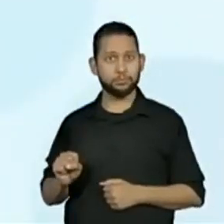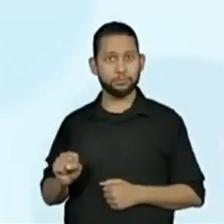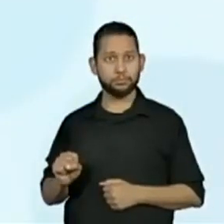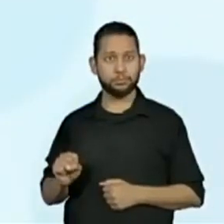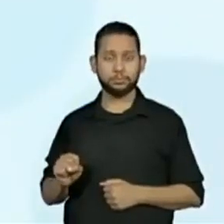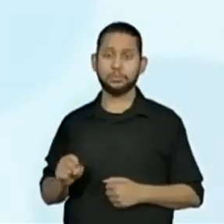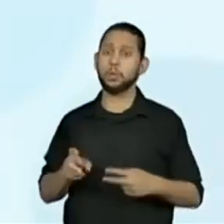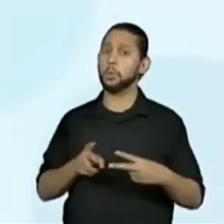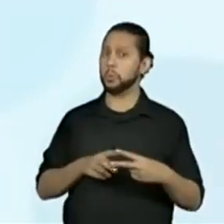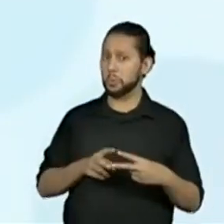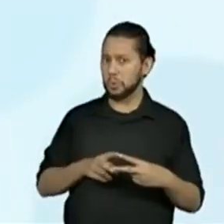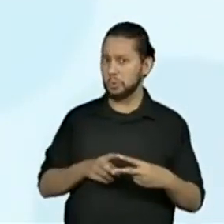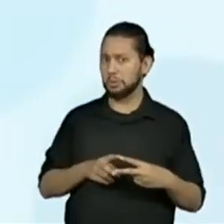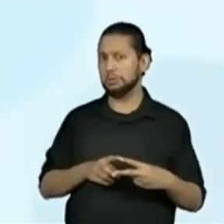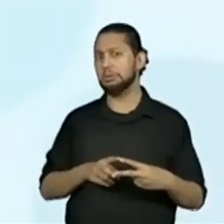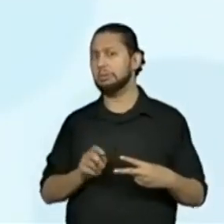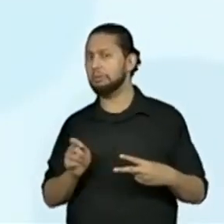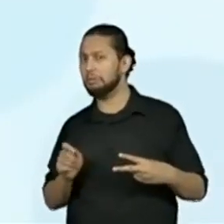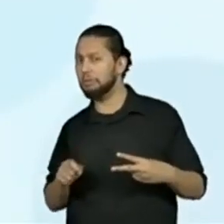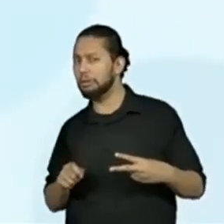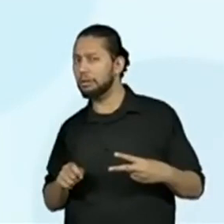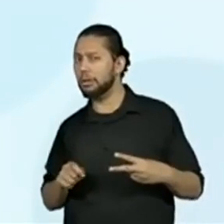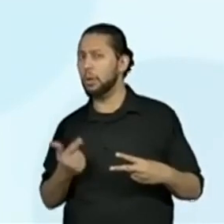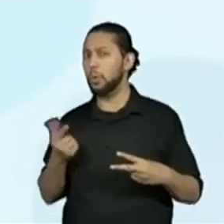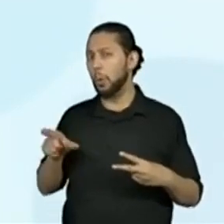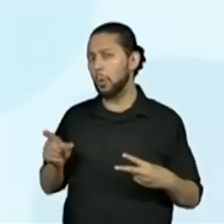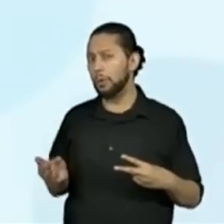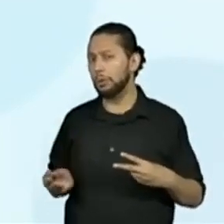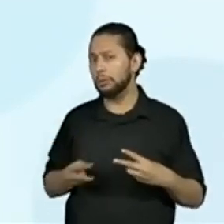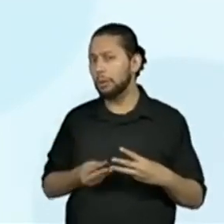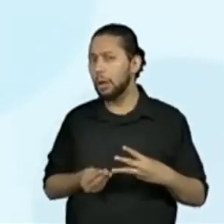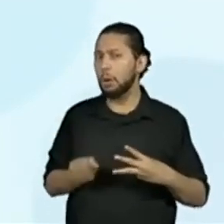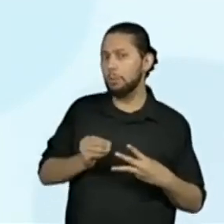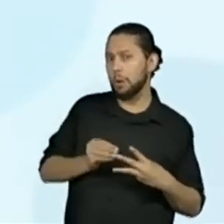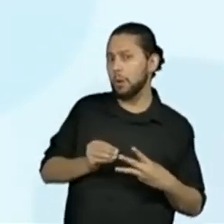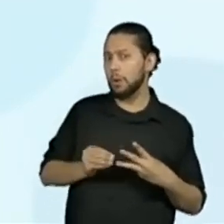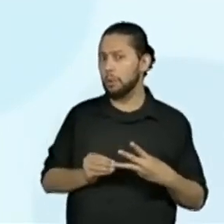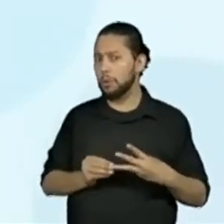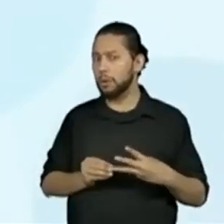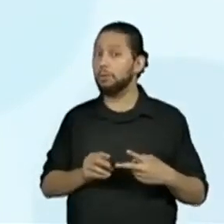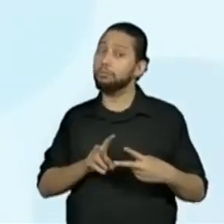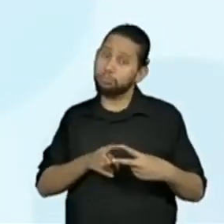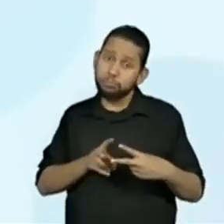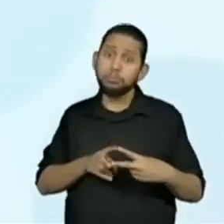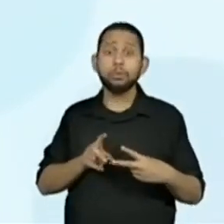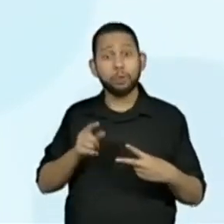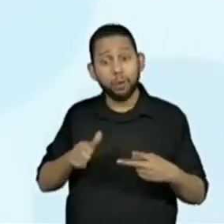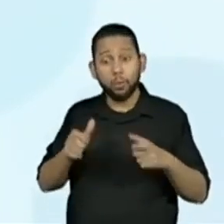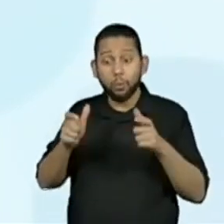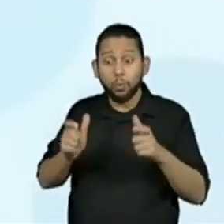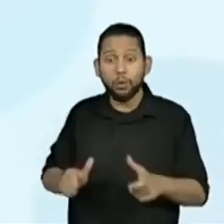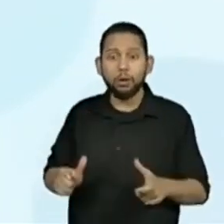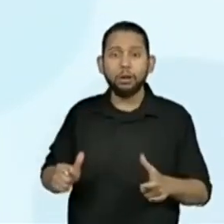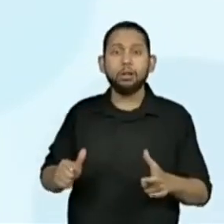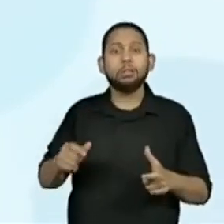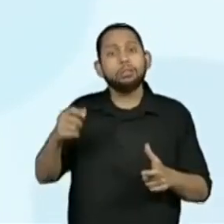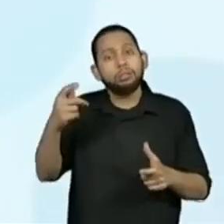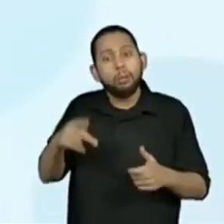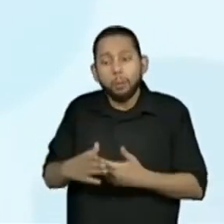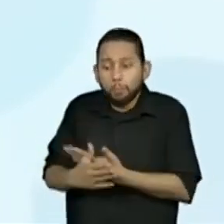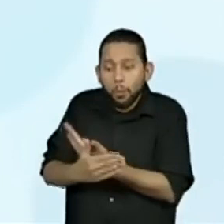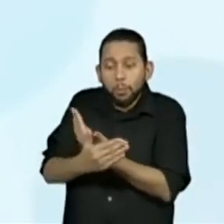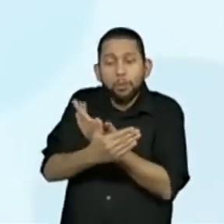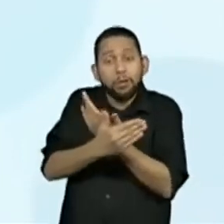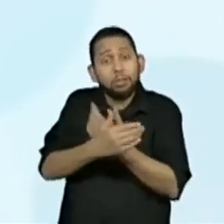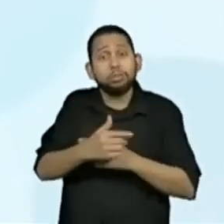Acho que se encaixam bem essas daqui, hein? Então são os ambientes naturais que as borboletas são